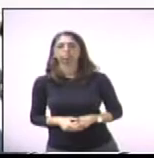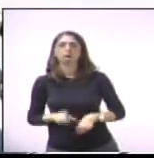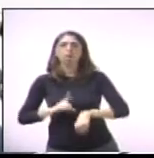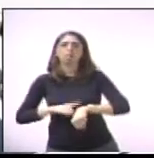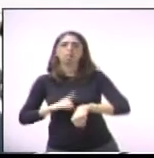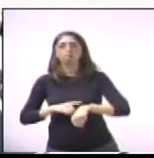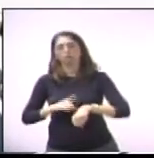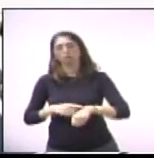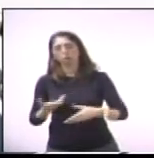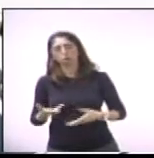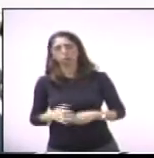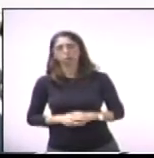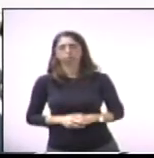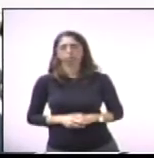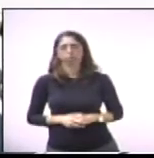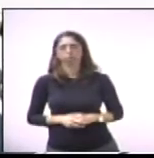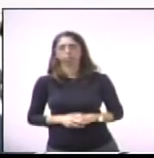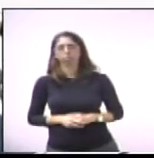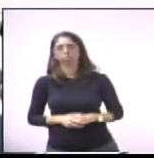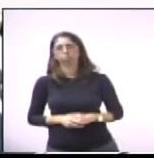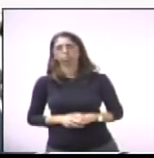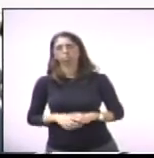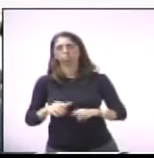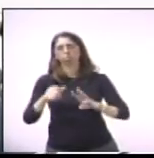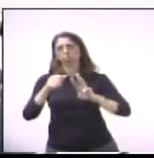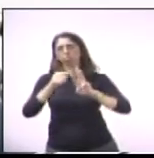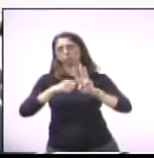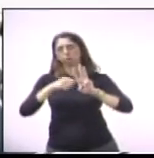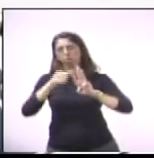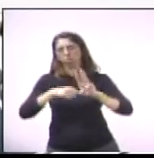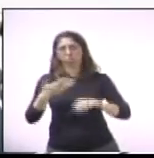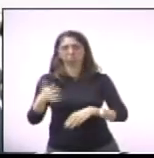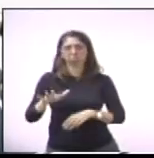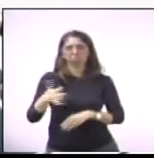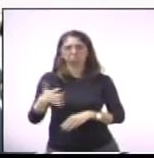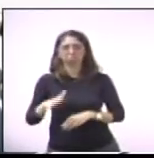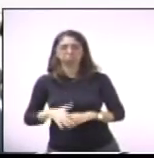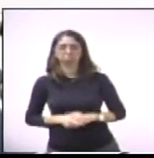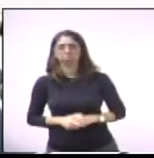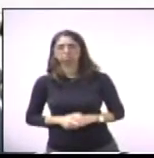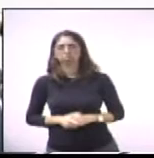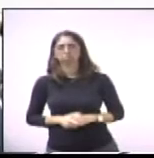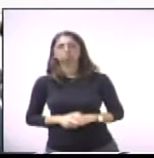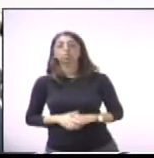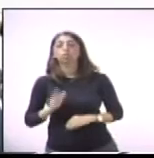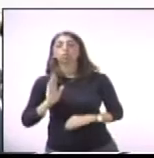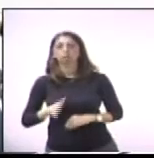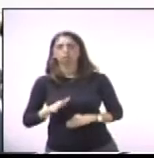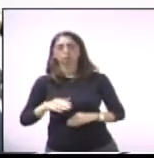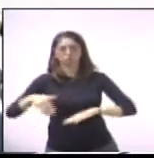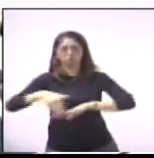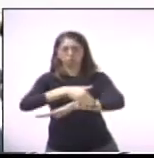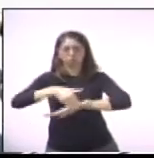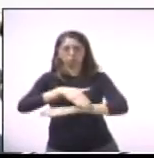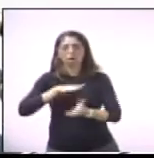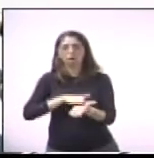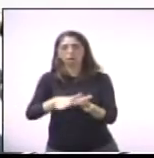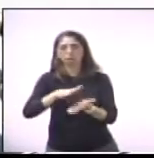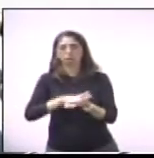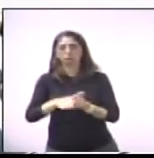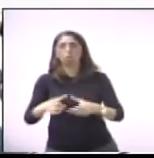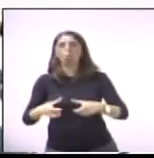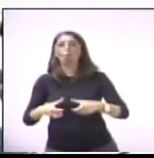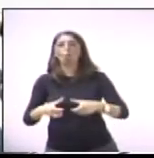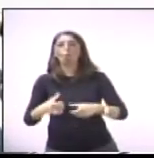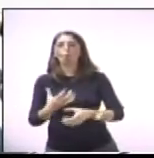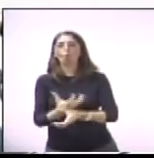um deles é a... Já em menos de três meses já conseguimos hoje a recapiação dos buracos